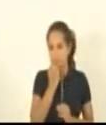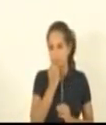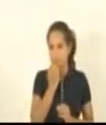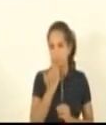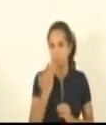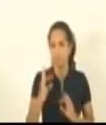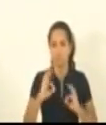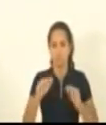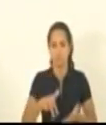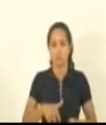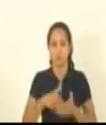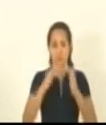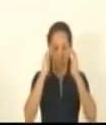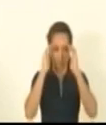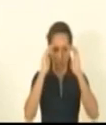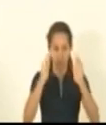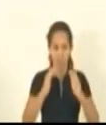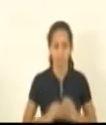respeito